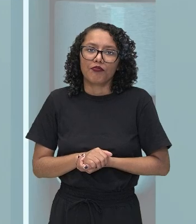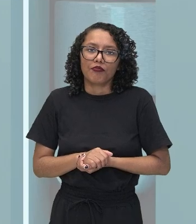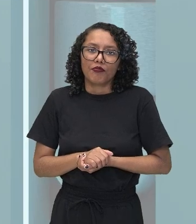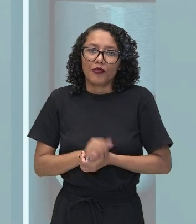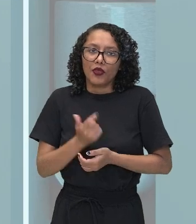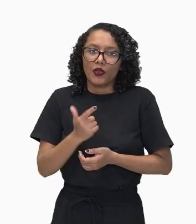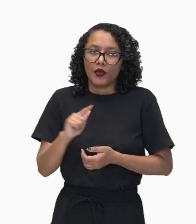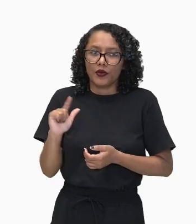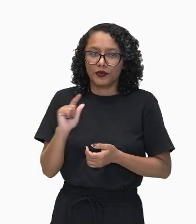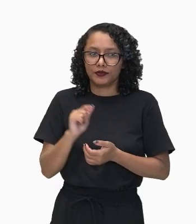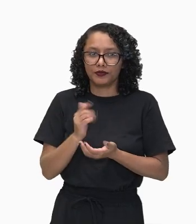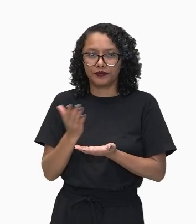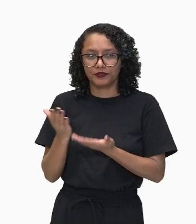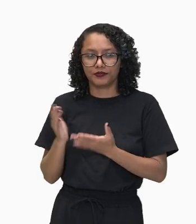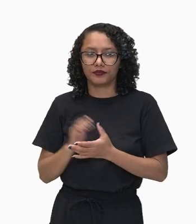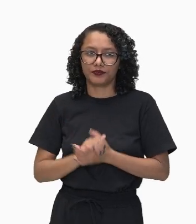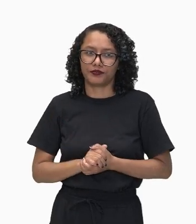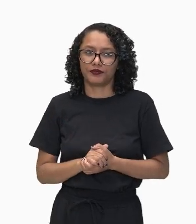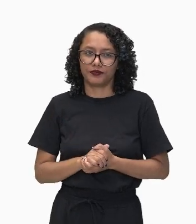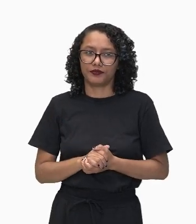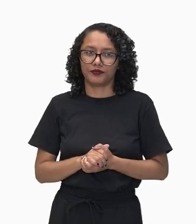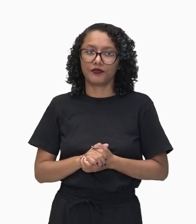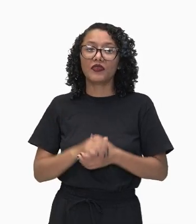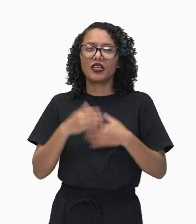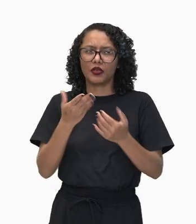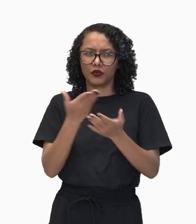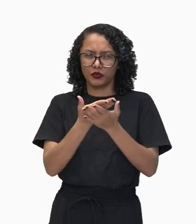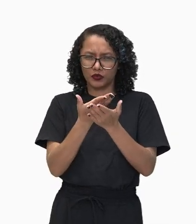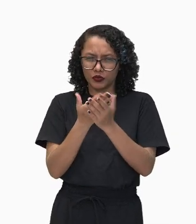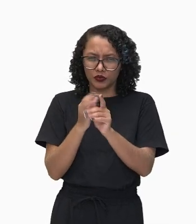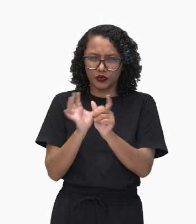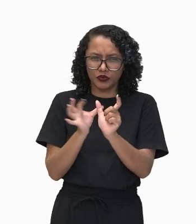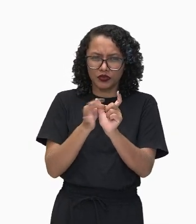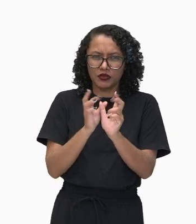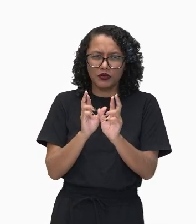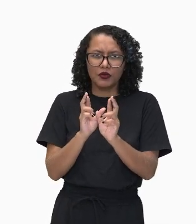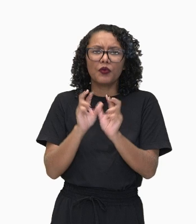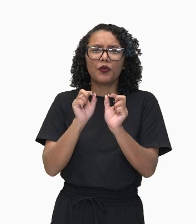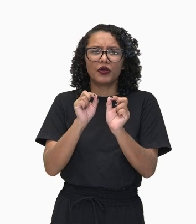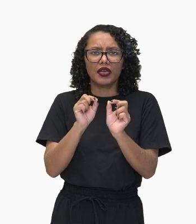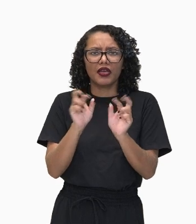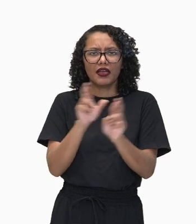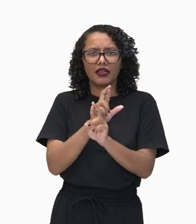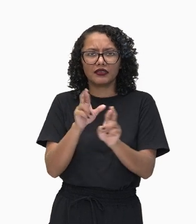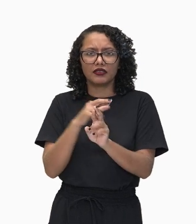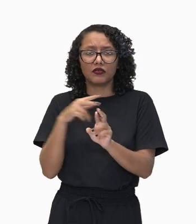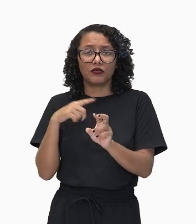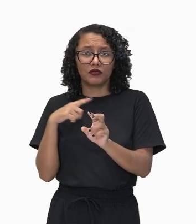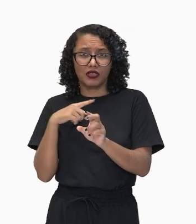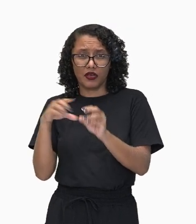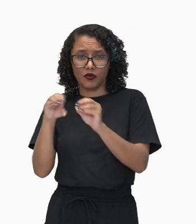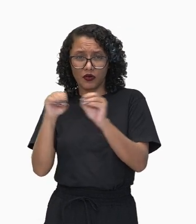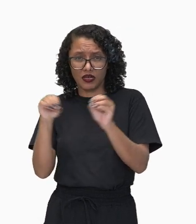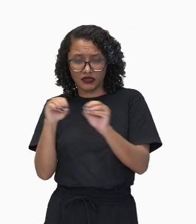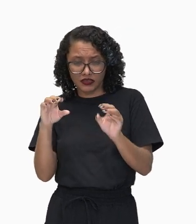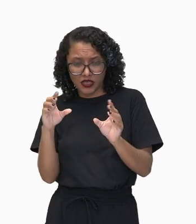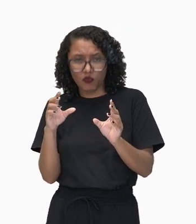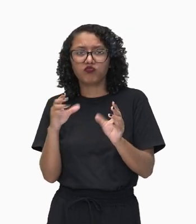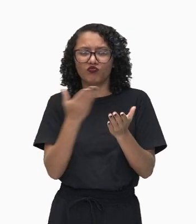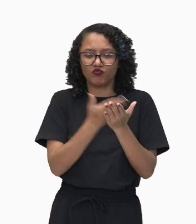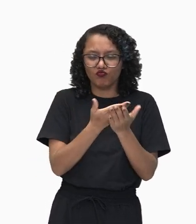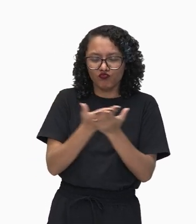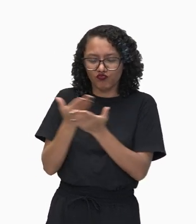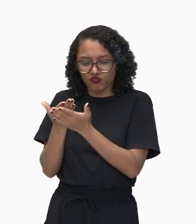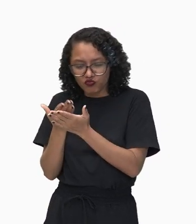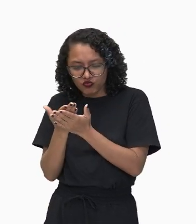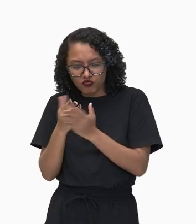conjunções. Então, olha só, mais informações. O estudo das conjunções está diretamente relacionado ao das orações. Falamos aqui